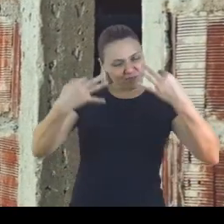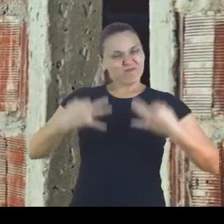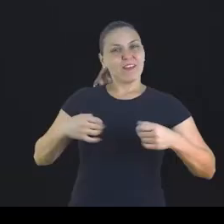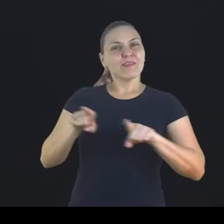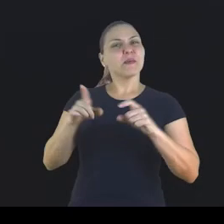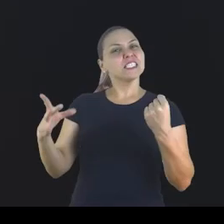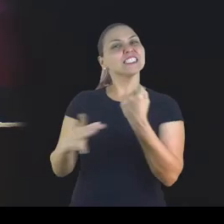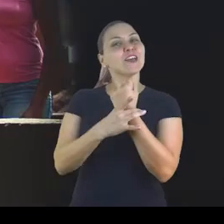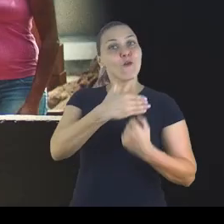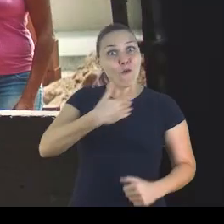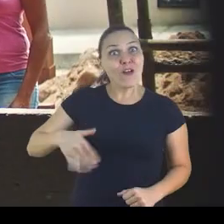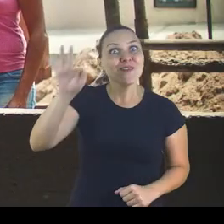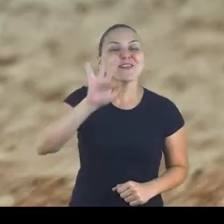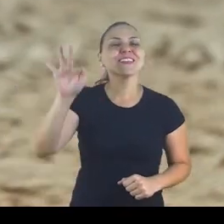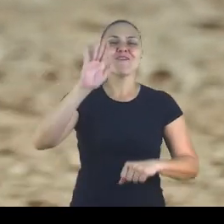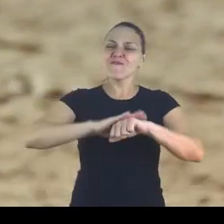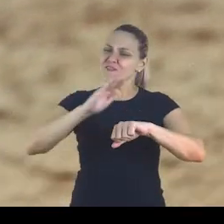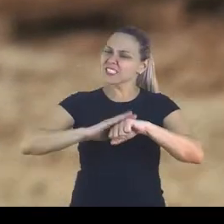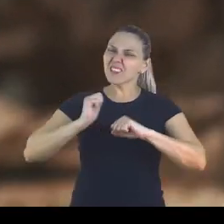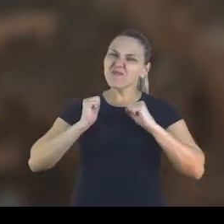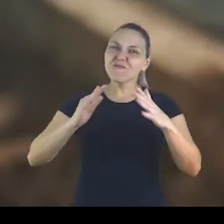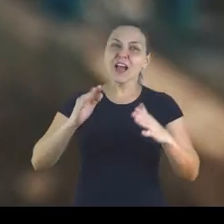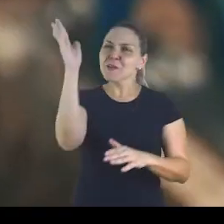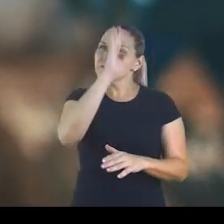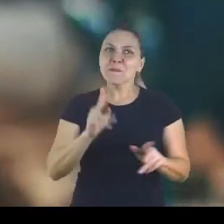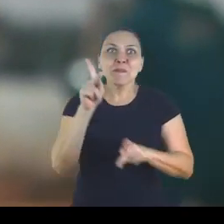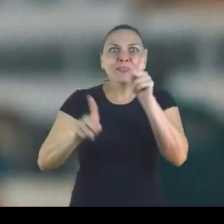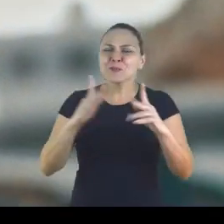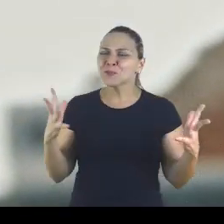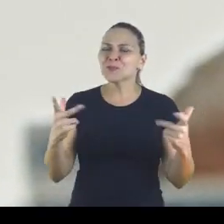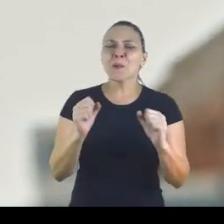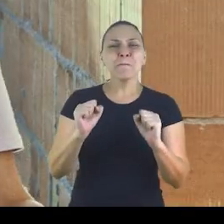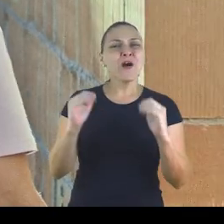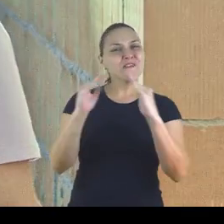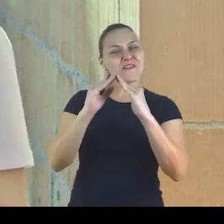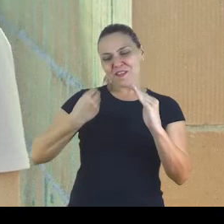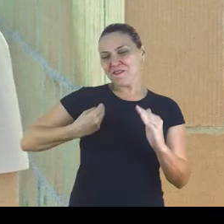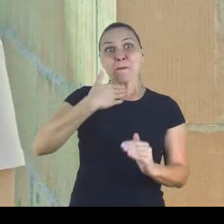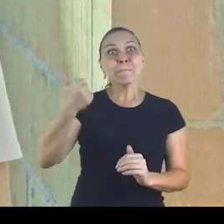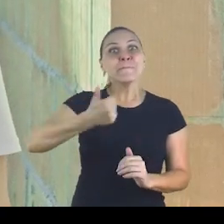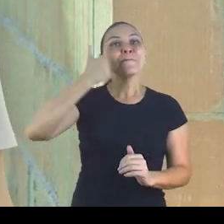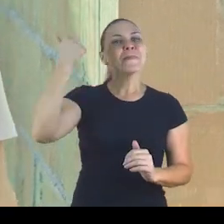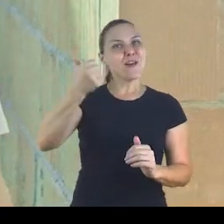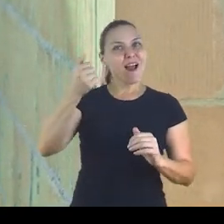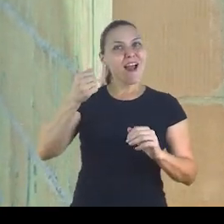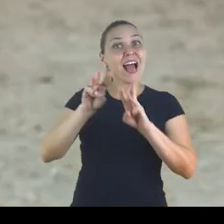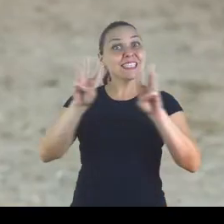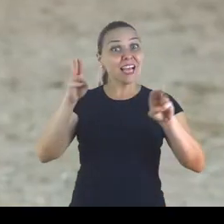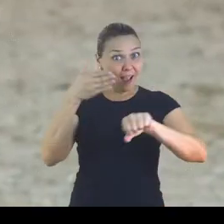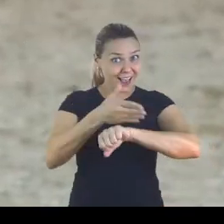dignidade e segurança. É o governo federal fazendo mais para que os brasileiros possam morar bem e viver melhor.